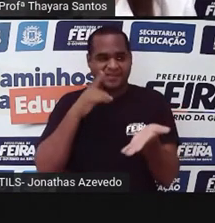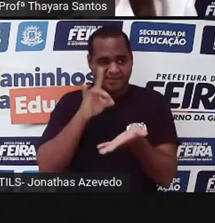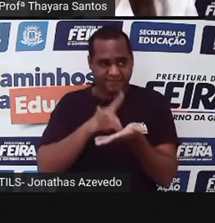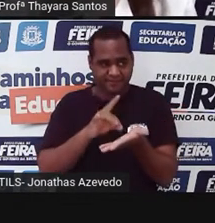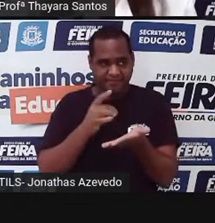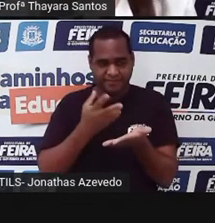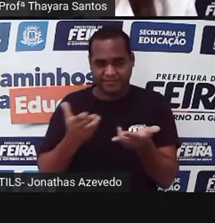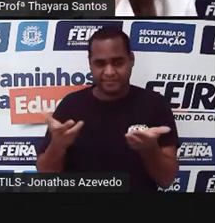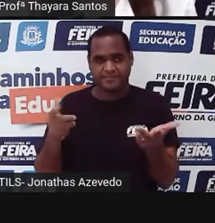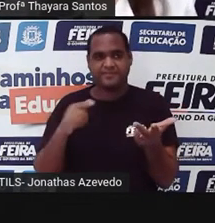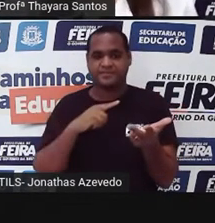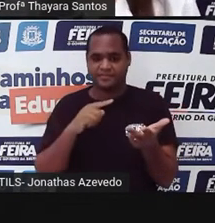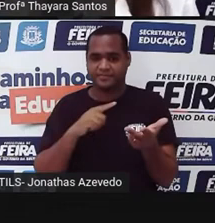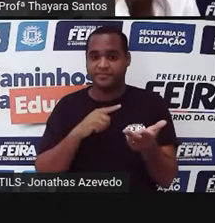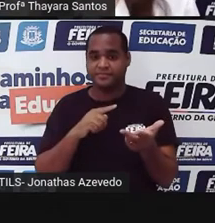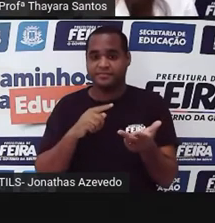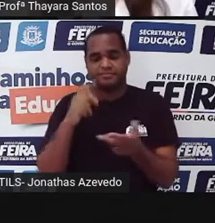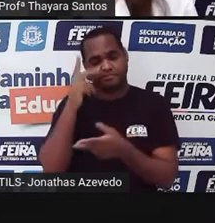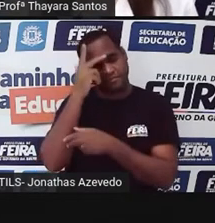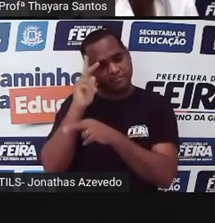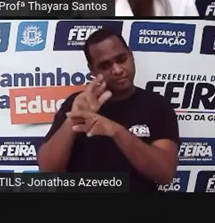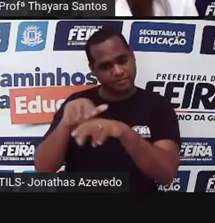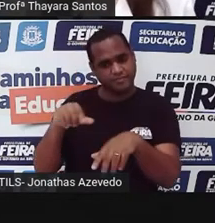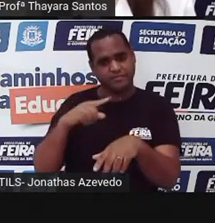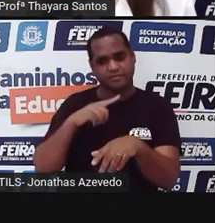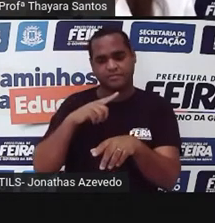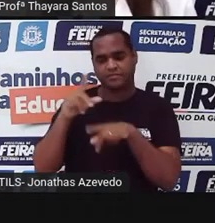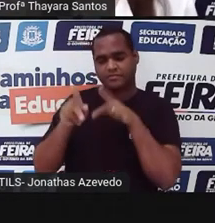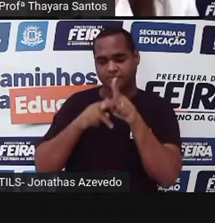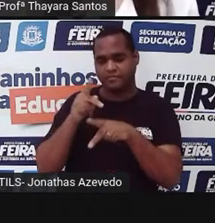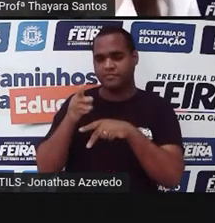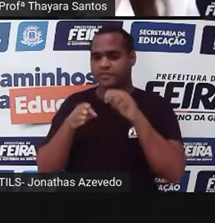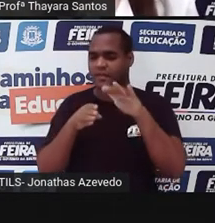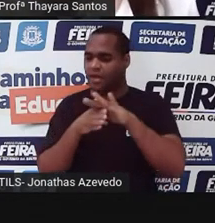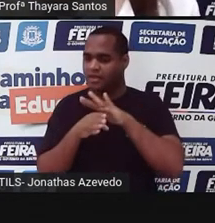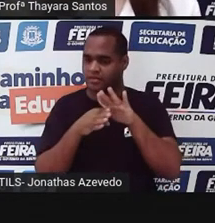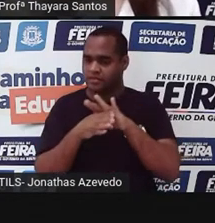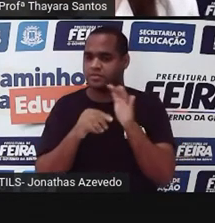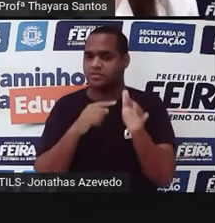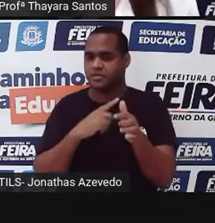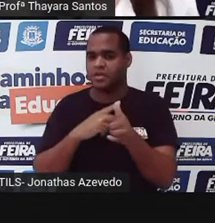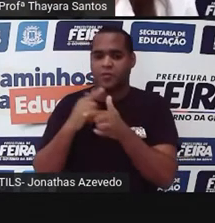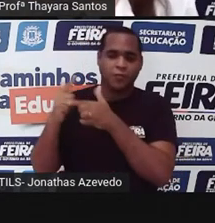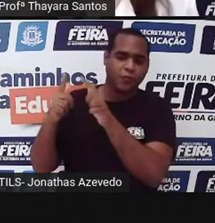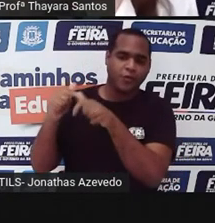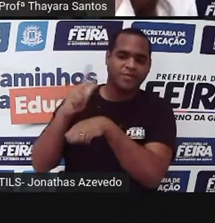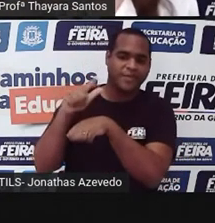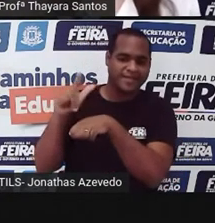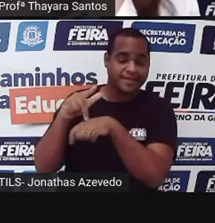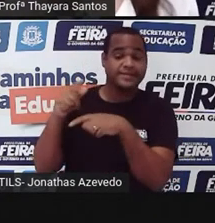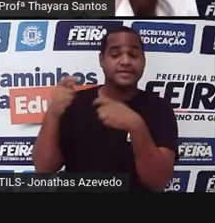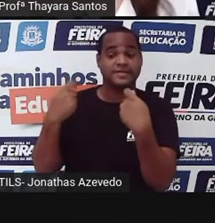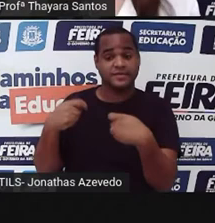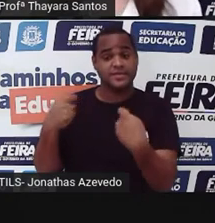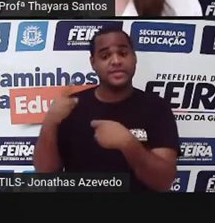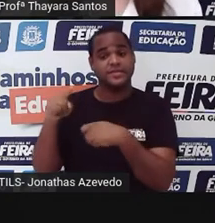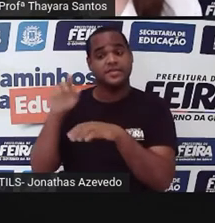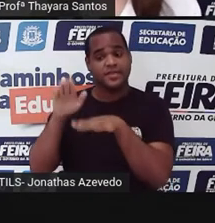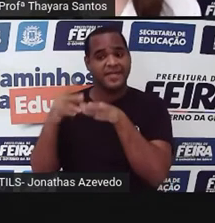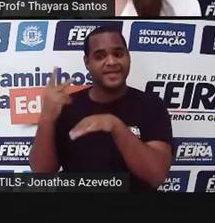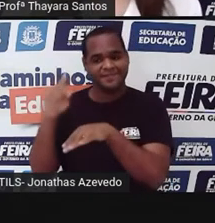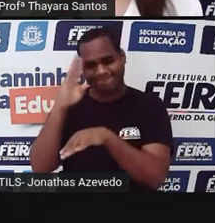maioria da população. A maioria da população não tem acesso a esses tratamentos em outros países. Precisa, depende